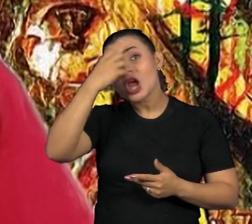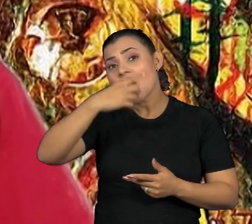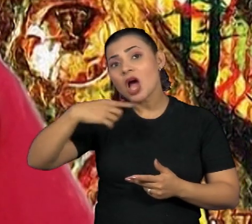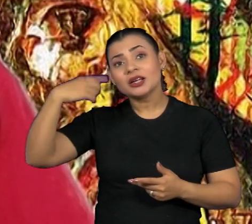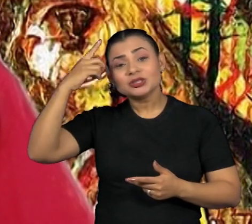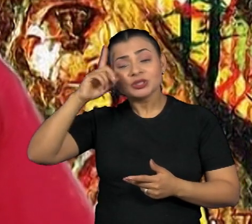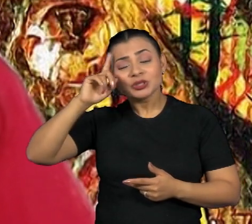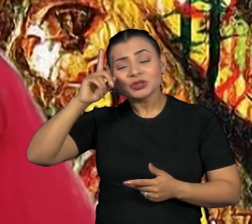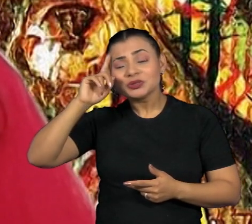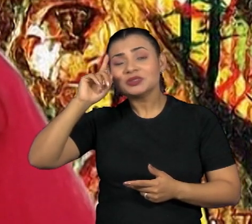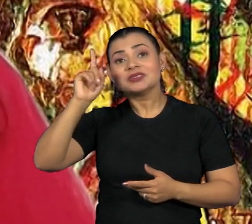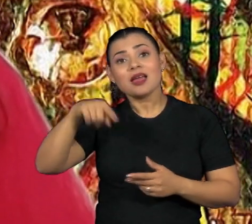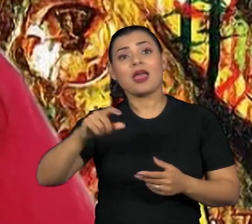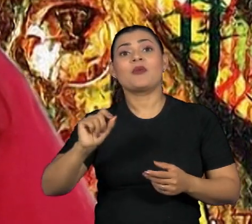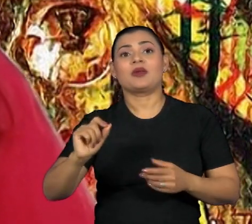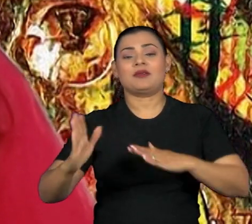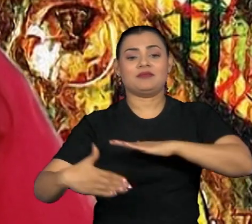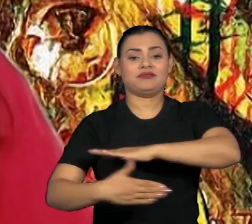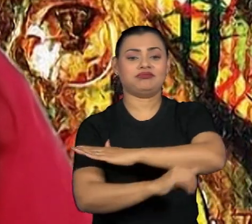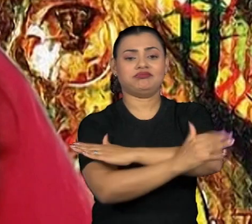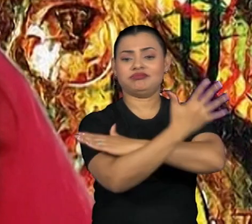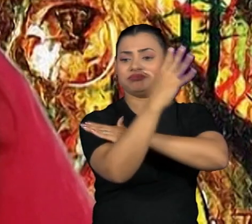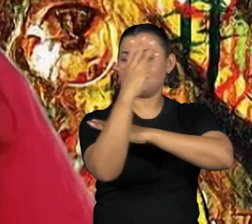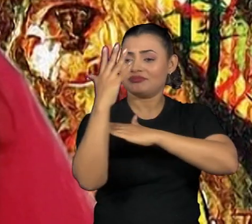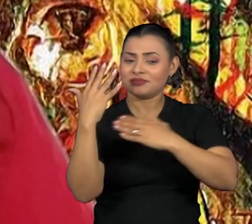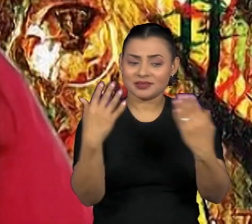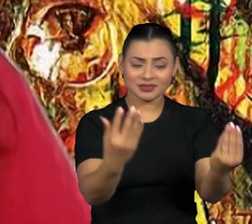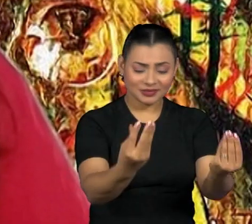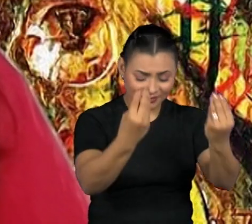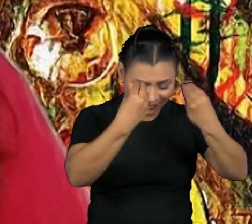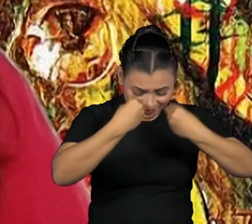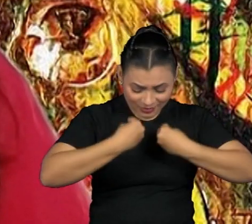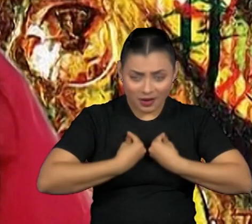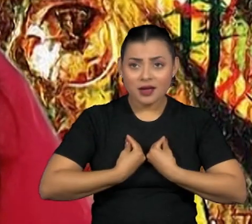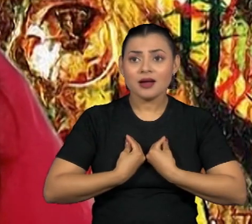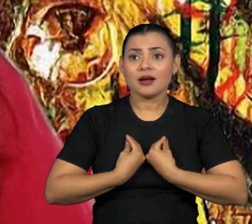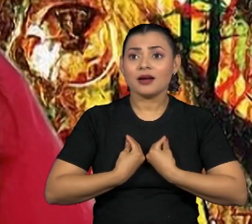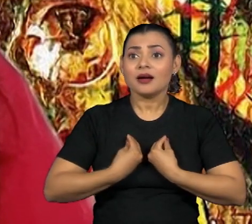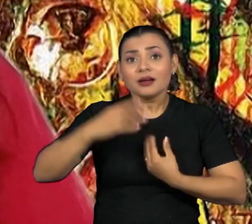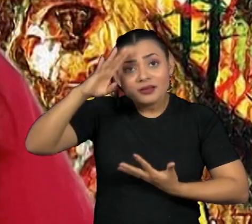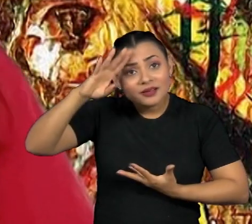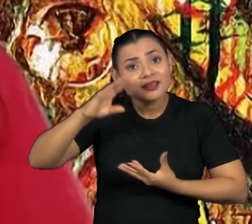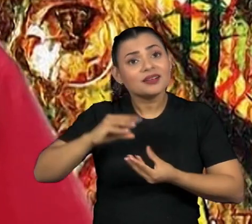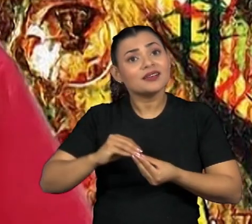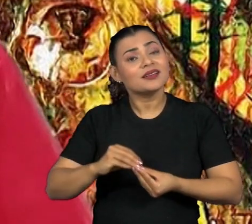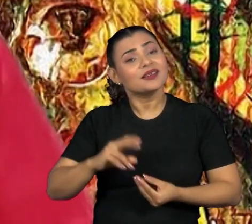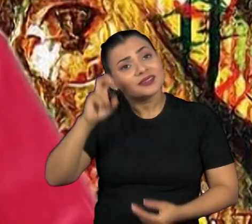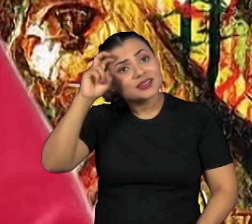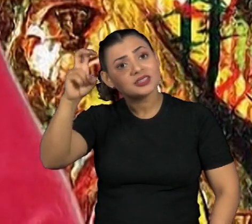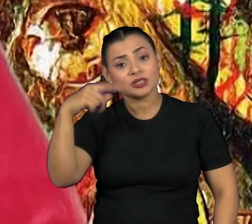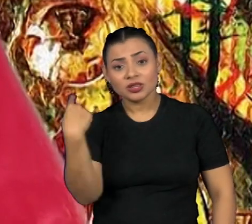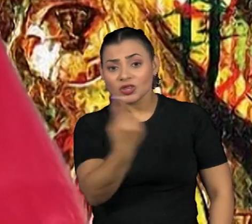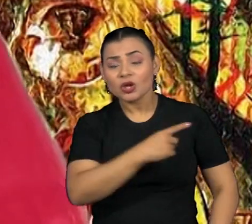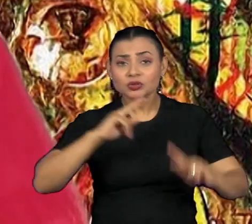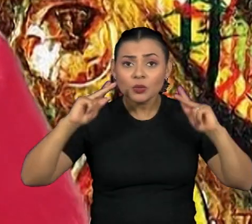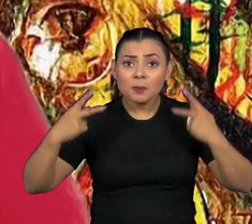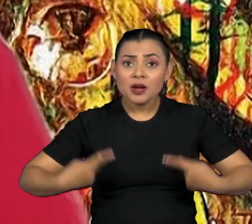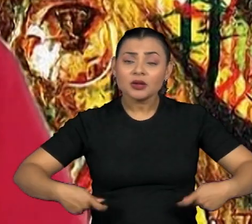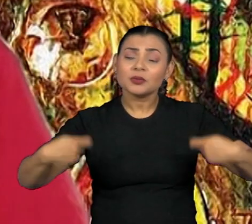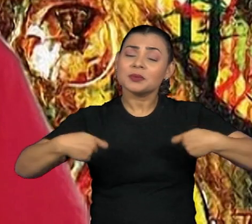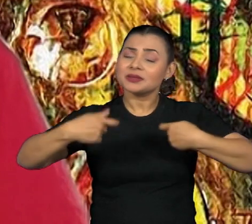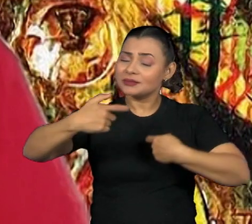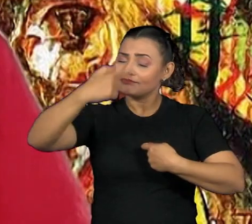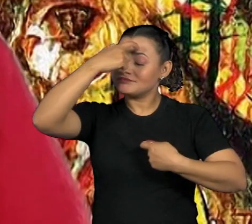biodiversidade. Então, nada mais plausível e inteligente do que nós, seres humanos, termos